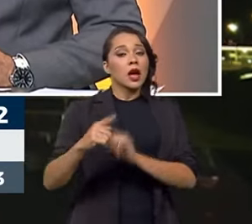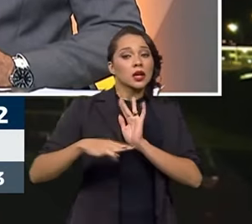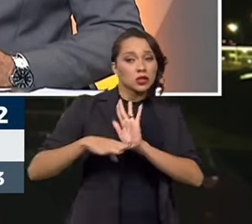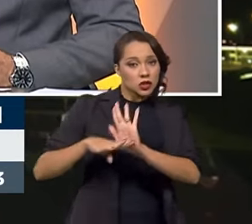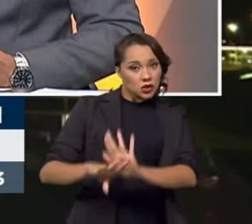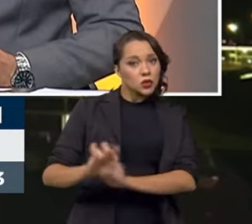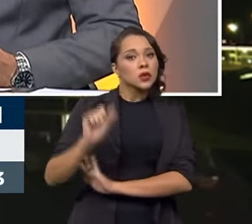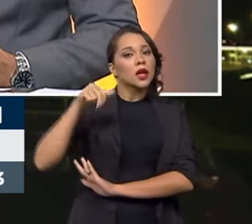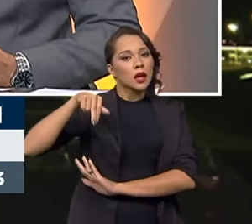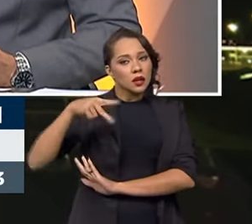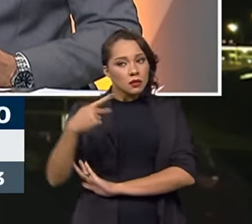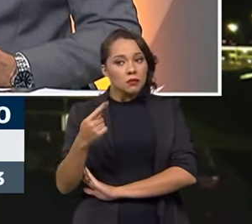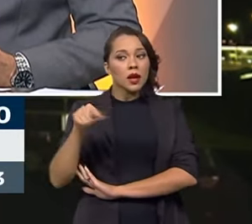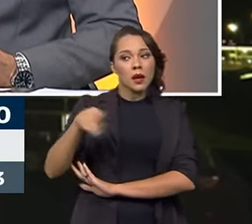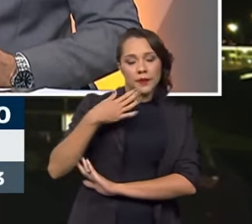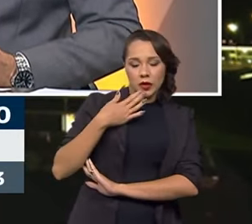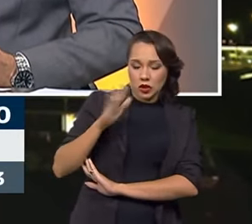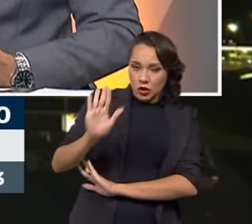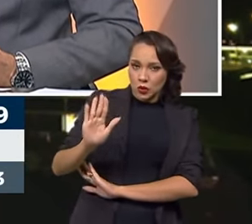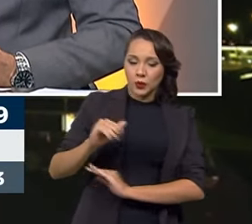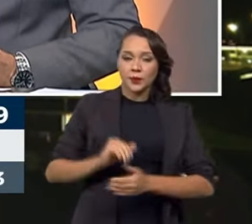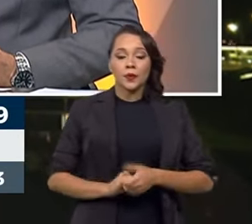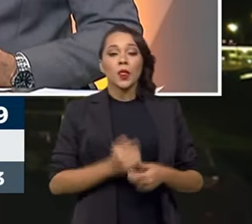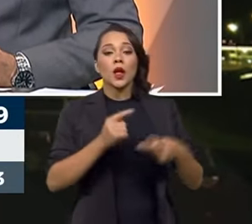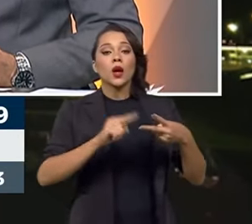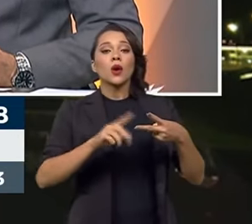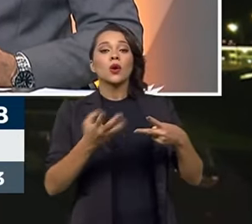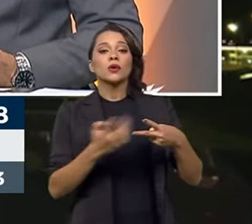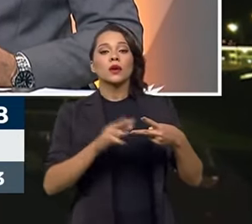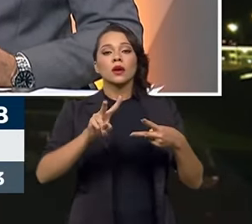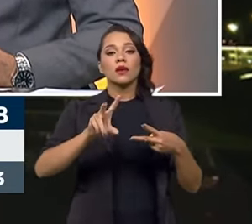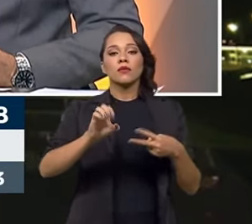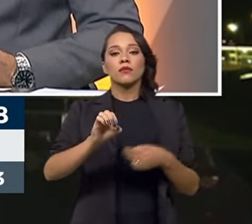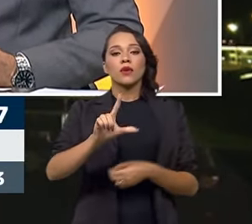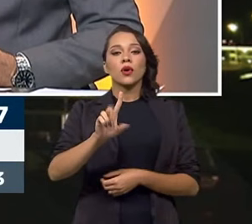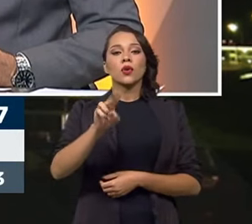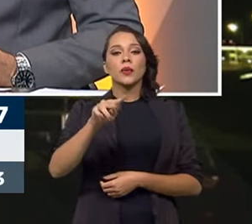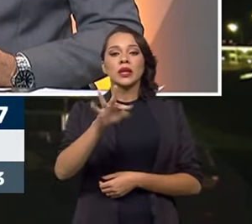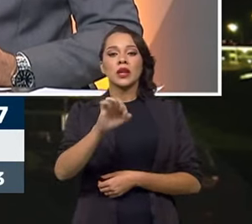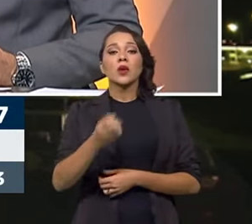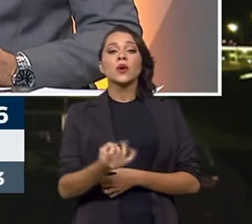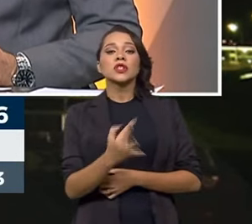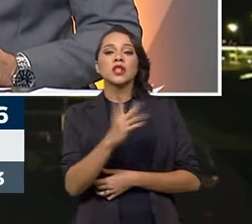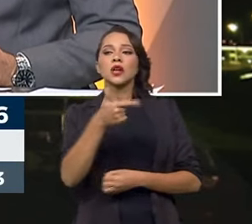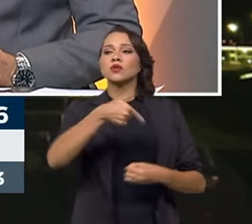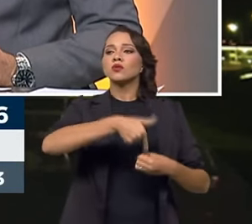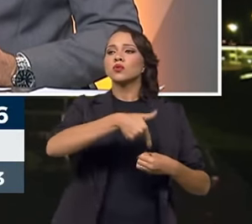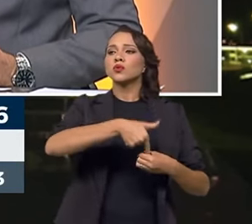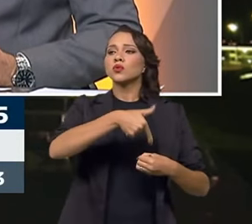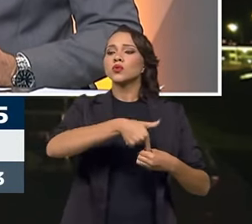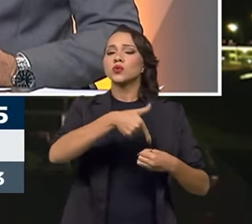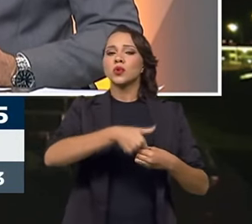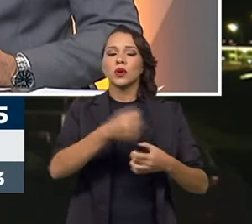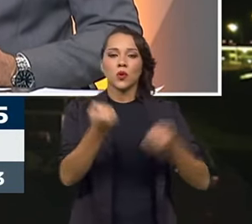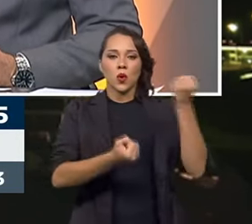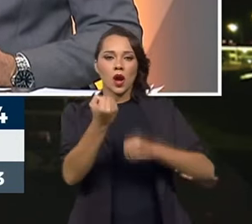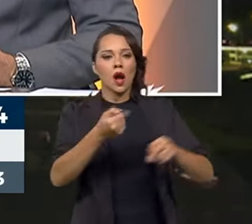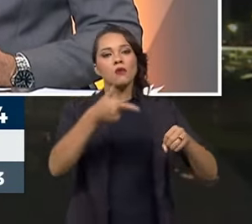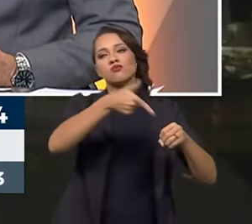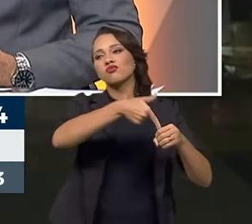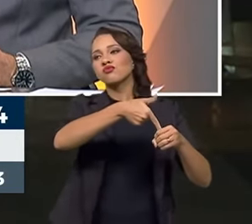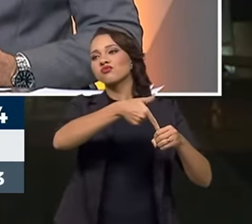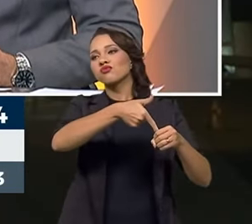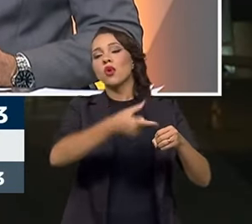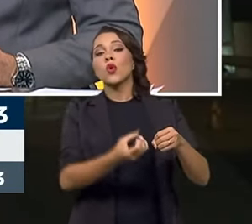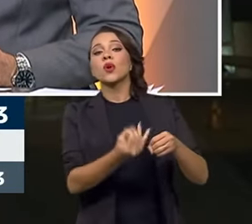a ANP em algum momento a pedido dela. E outra é a volumetria, é a quantidade de combustível que você está colocando no tanque do seu carro. Ou